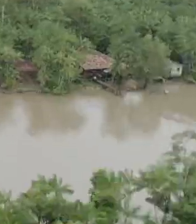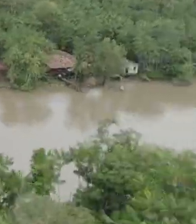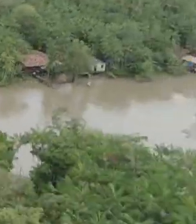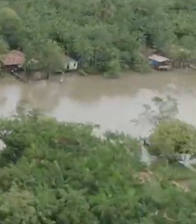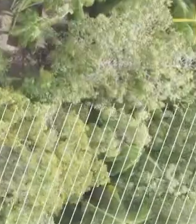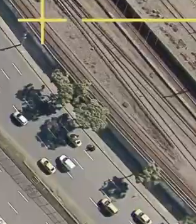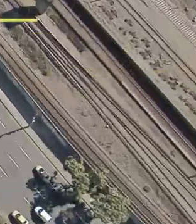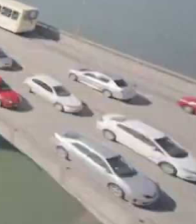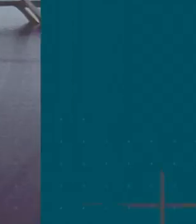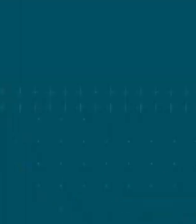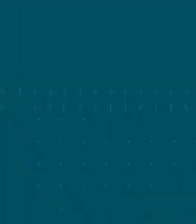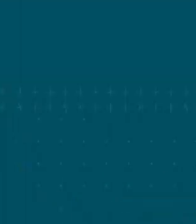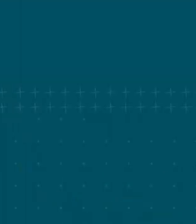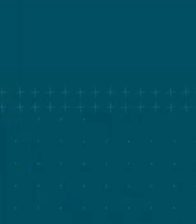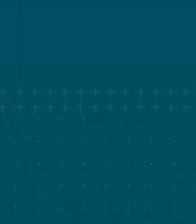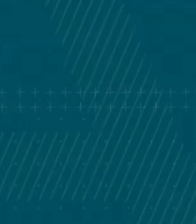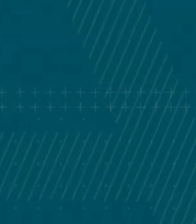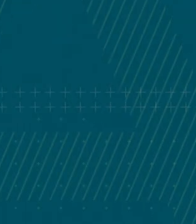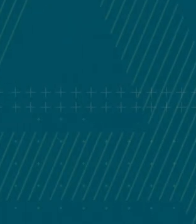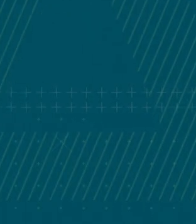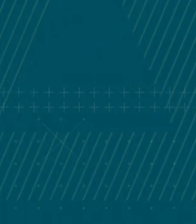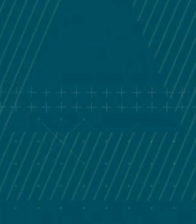Legenda Zanotto